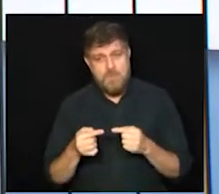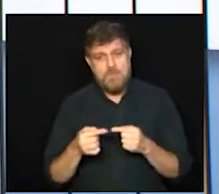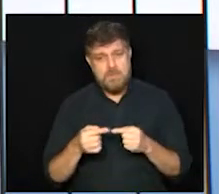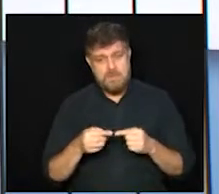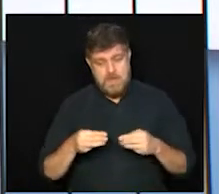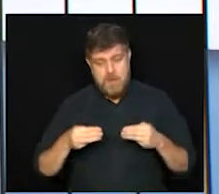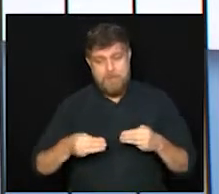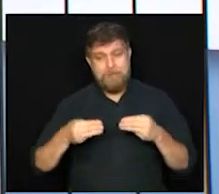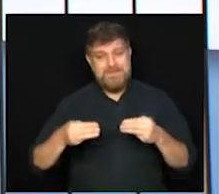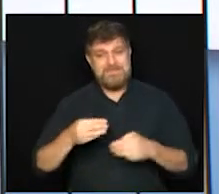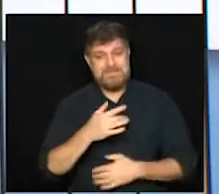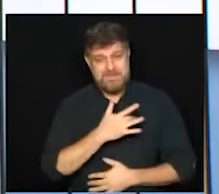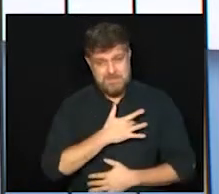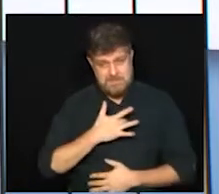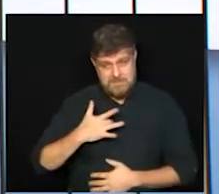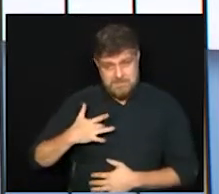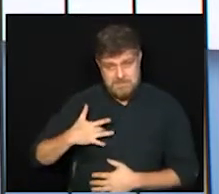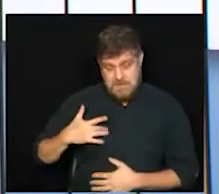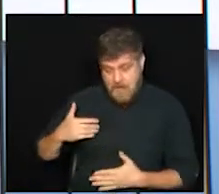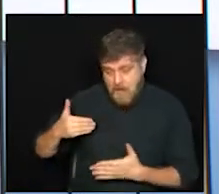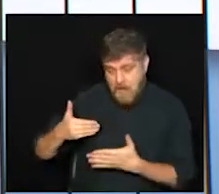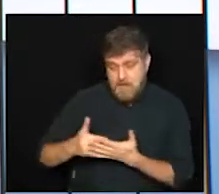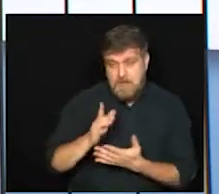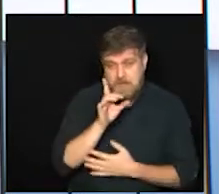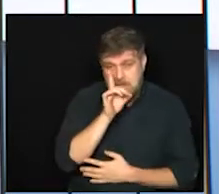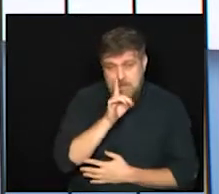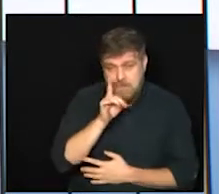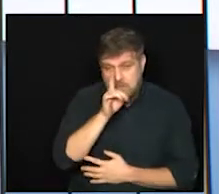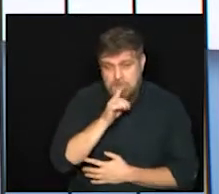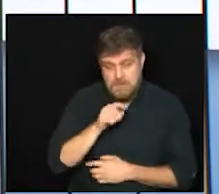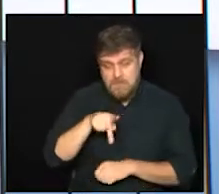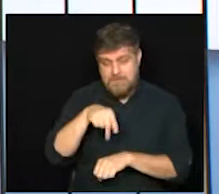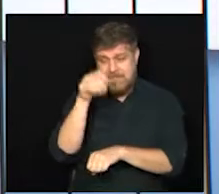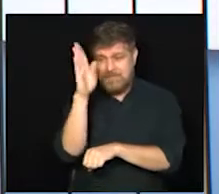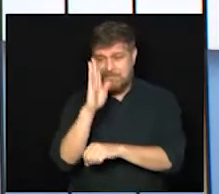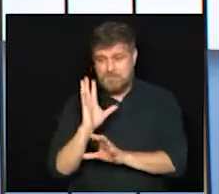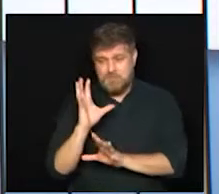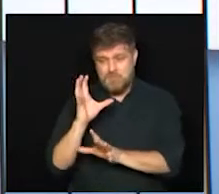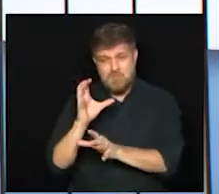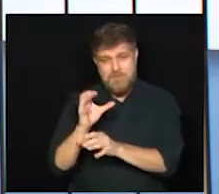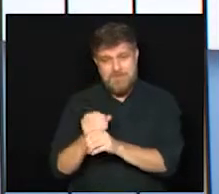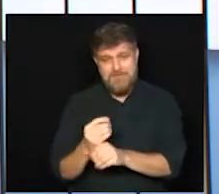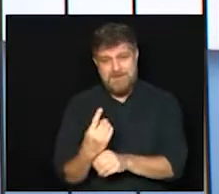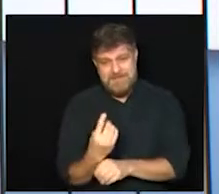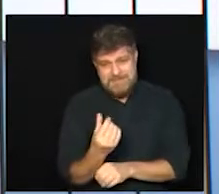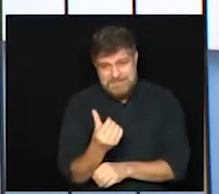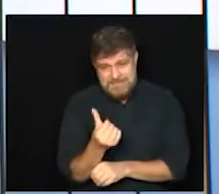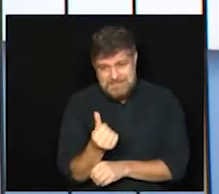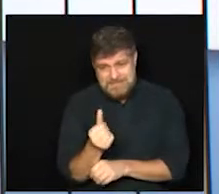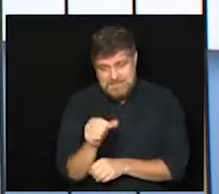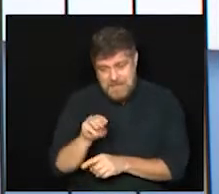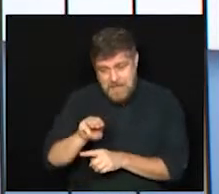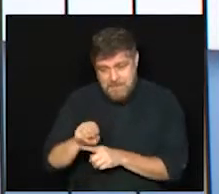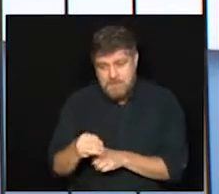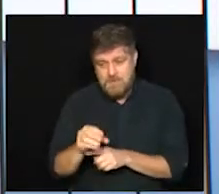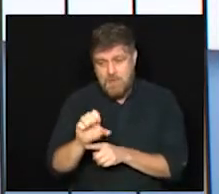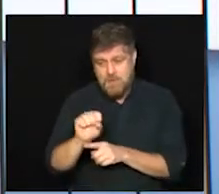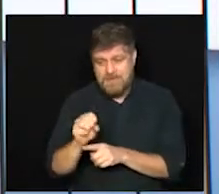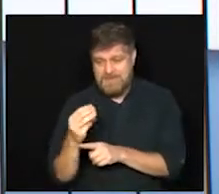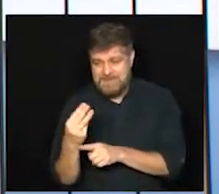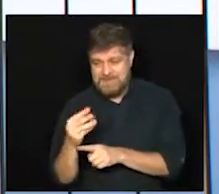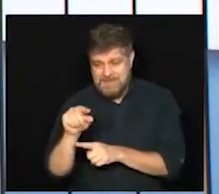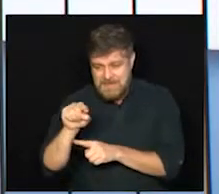Ministério da Saúde. Até este domingo, o Brasil somava 16 milhões, 83 mil,